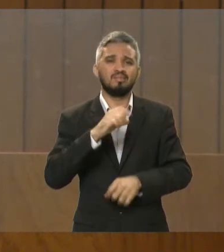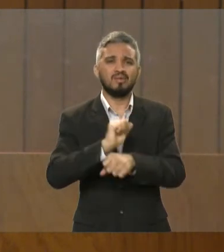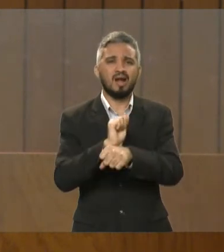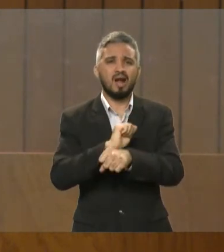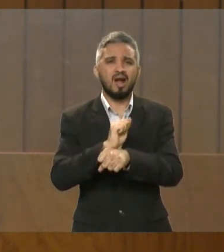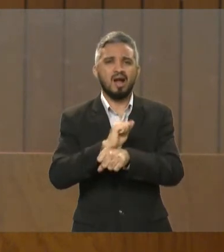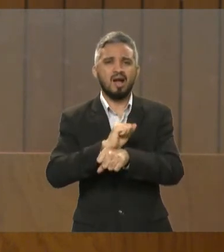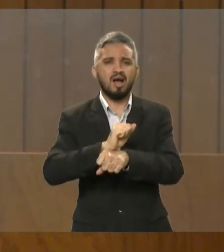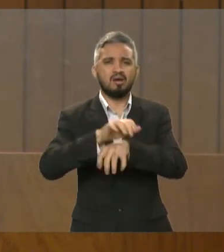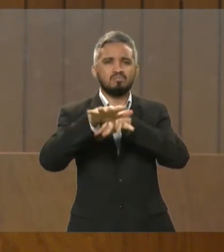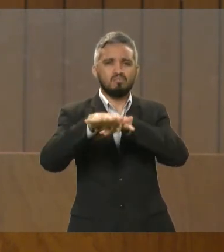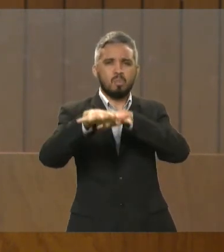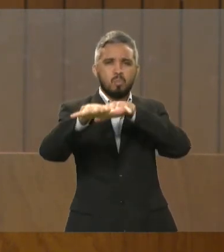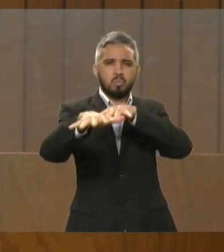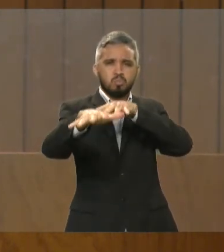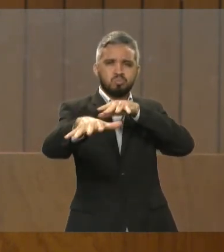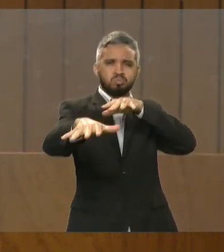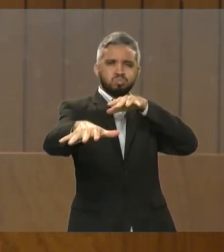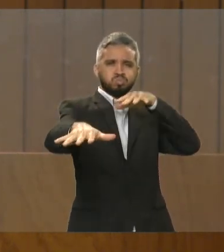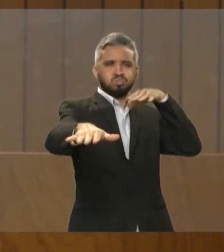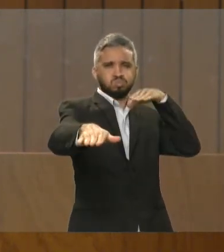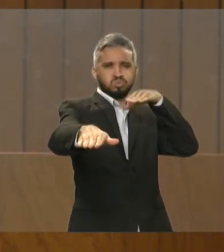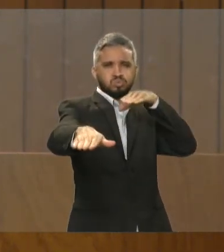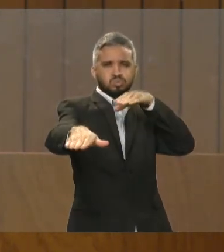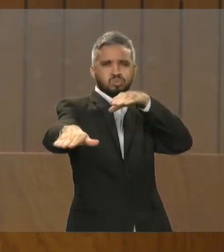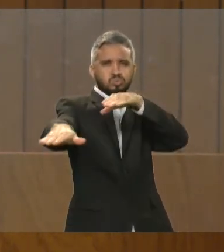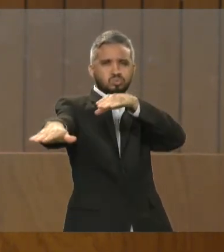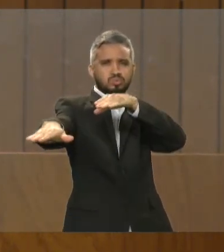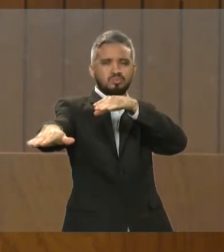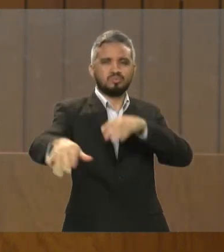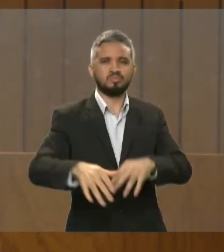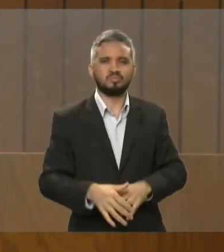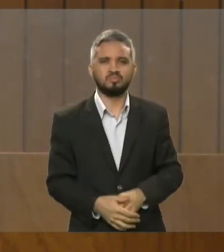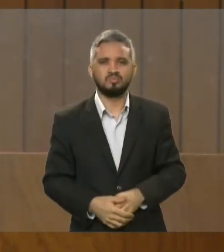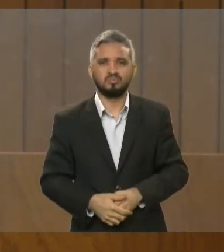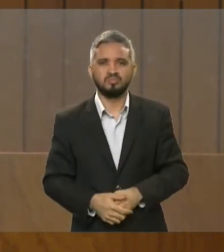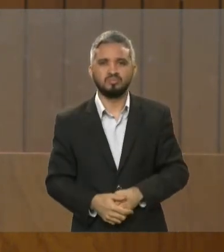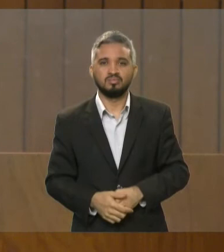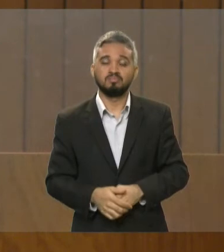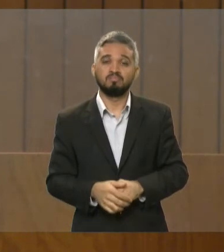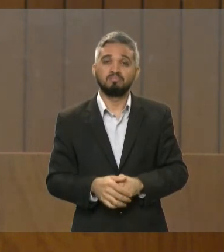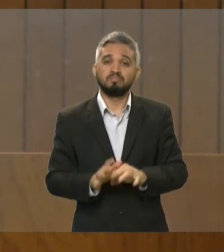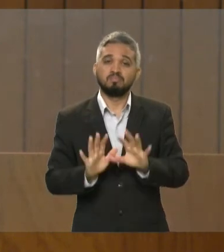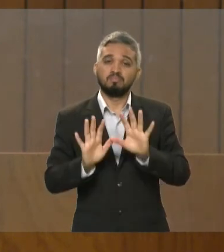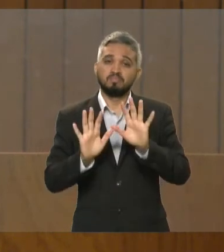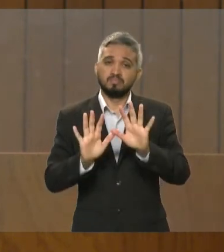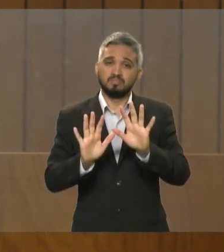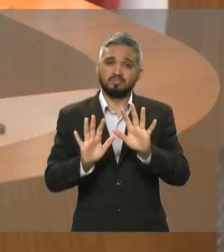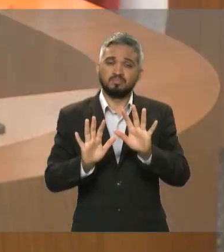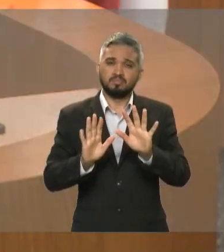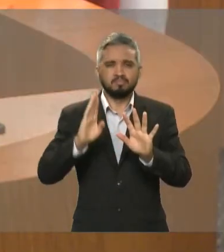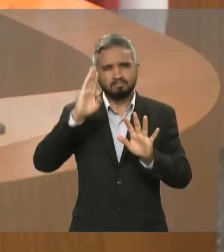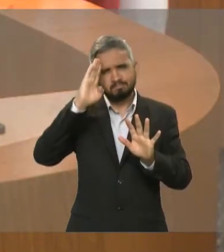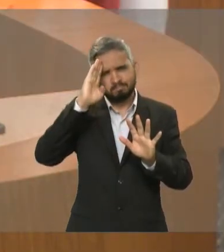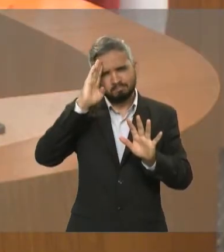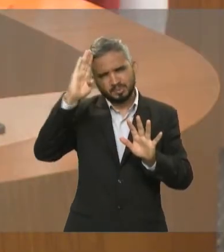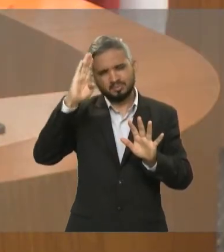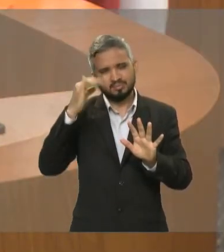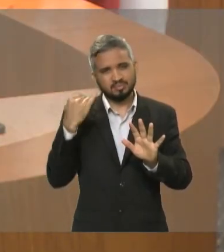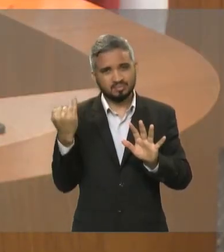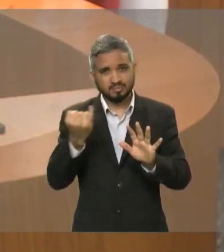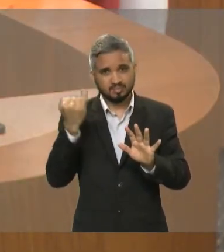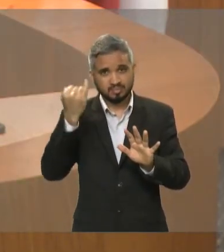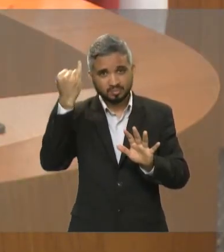toda a nossa cidade de São Luís. Mas o importante é que, mesmo de